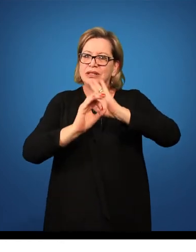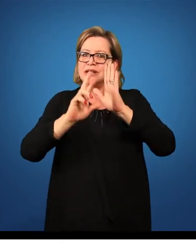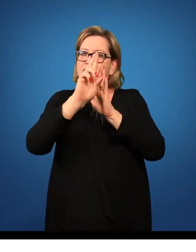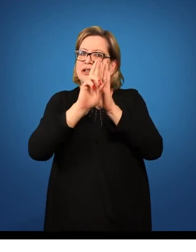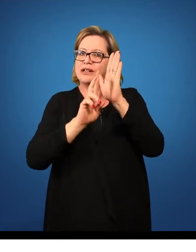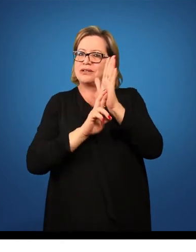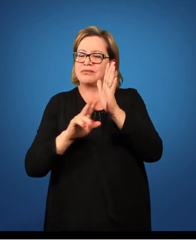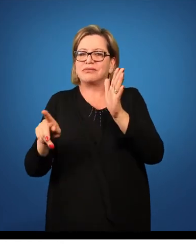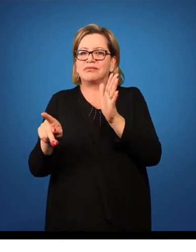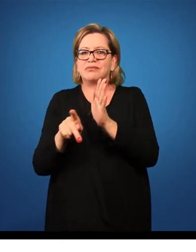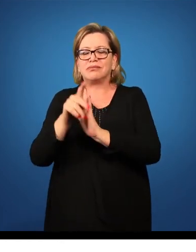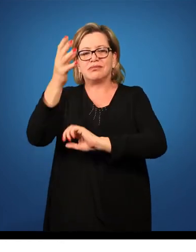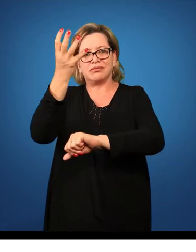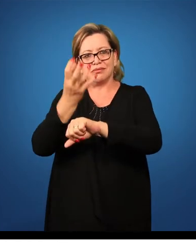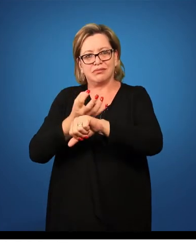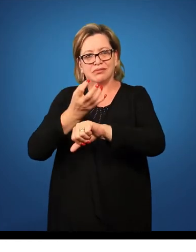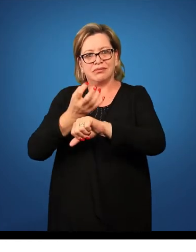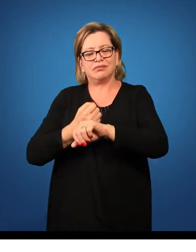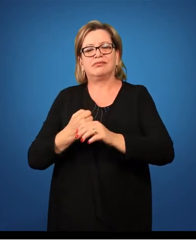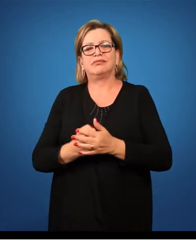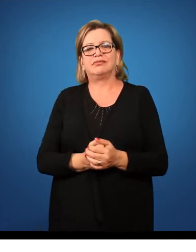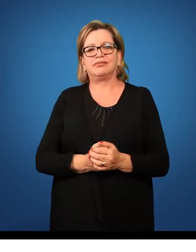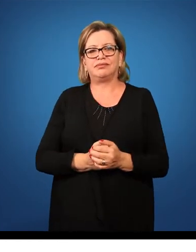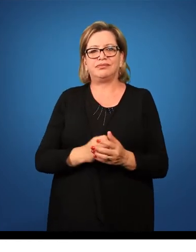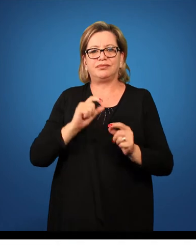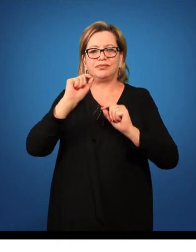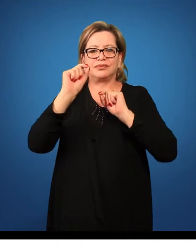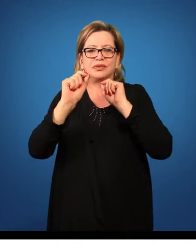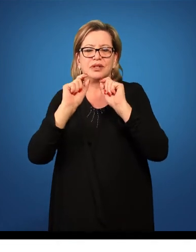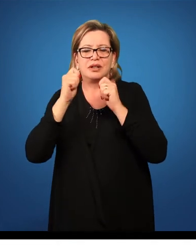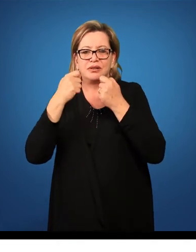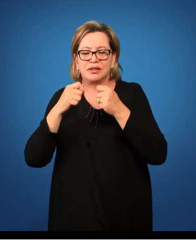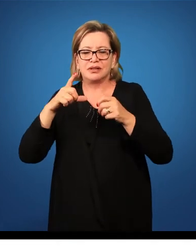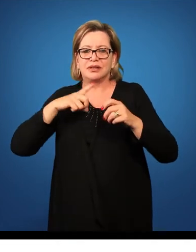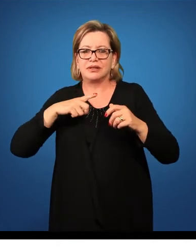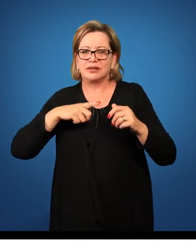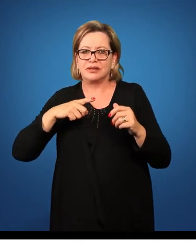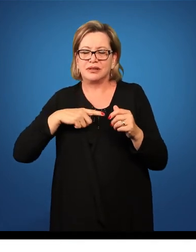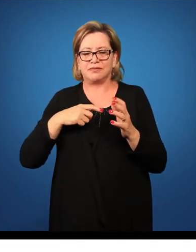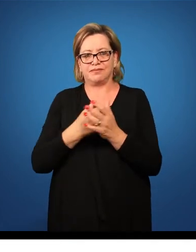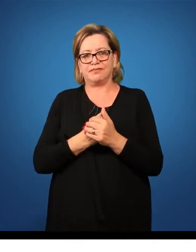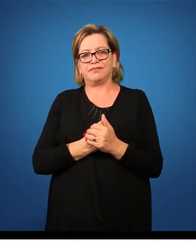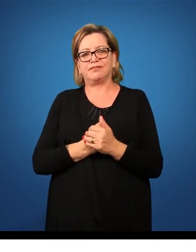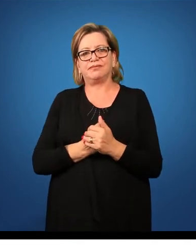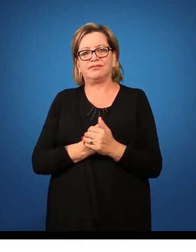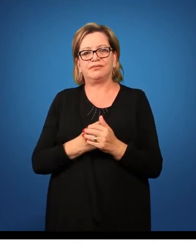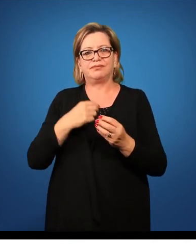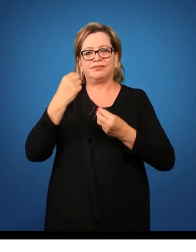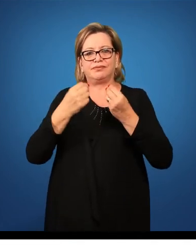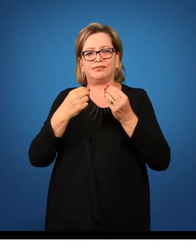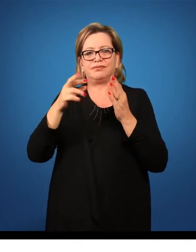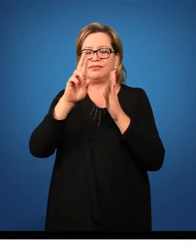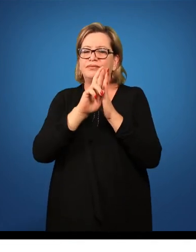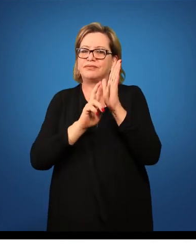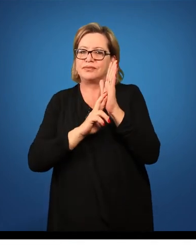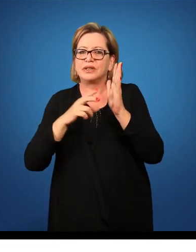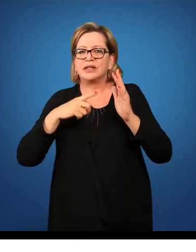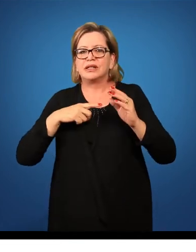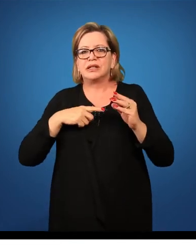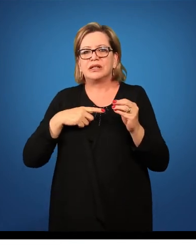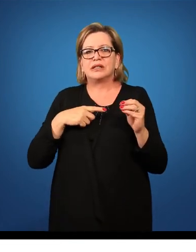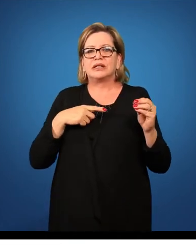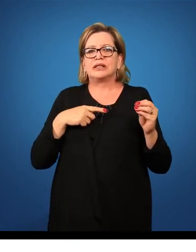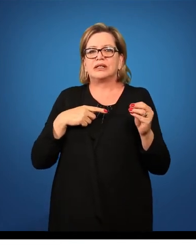final de estágio. Então, o que deve constar num relatório? O relatório tem os elementos